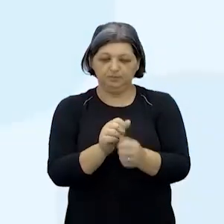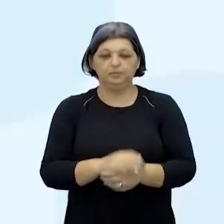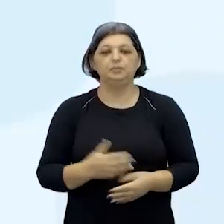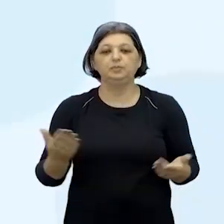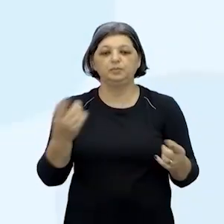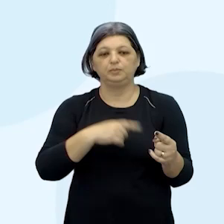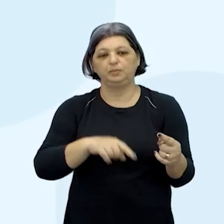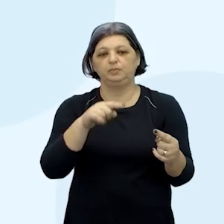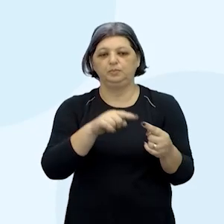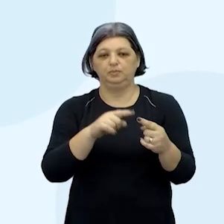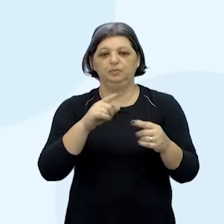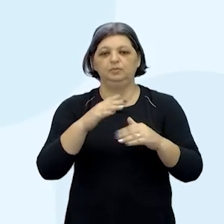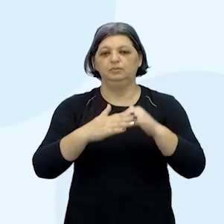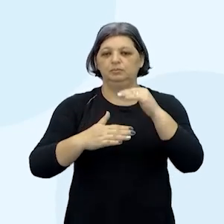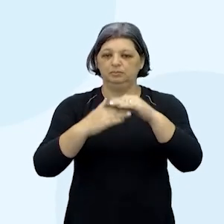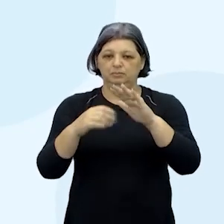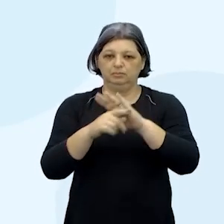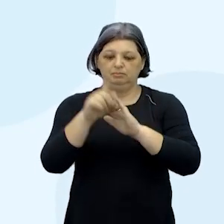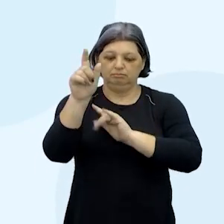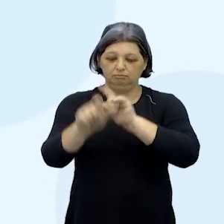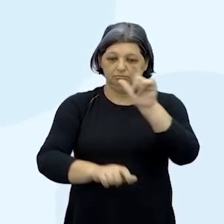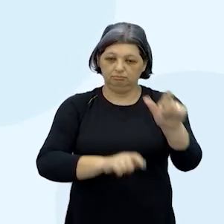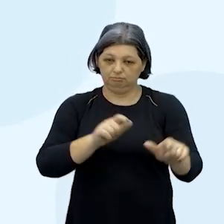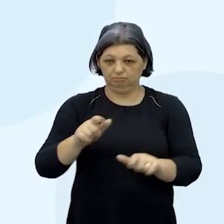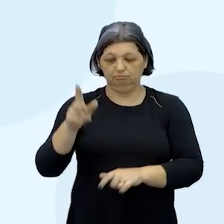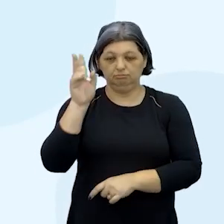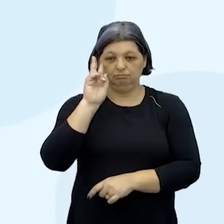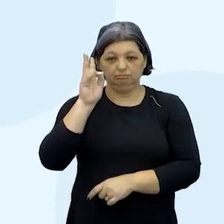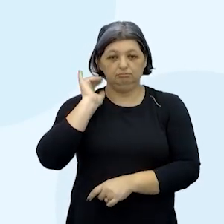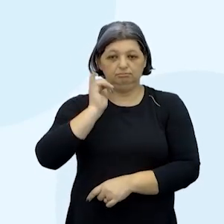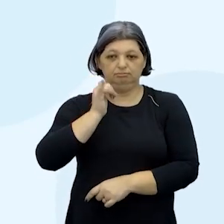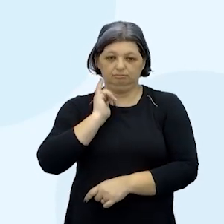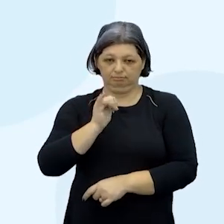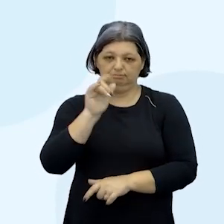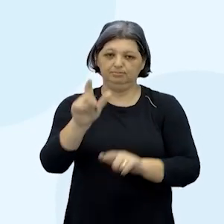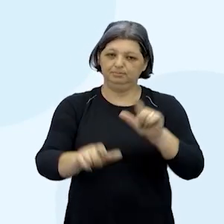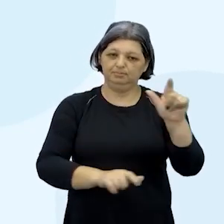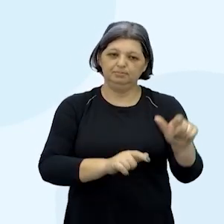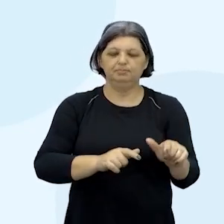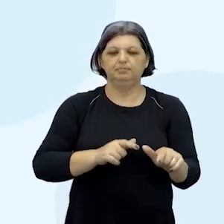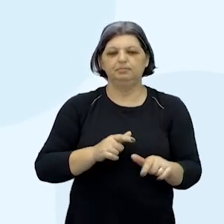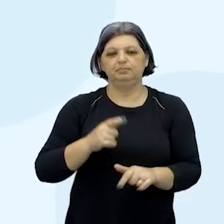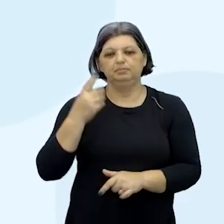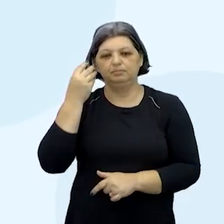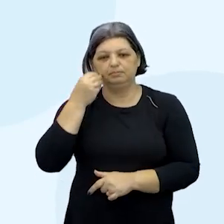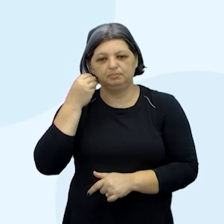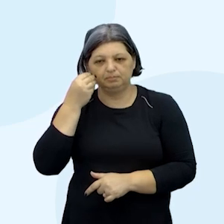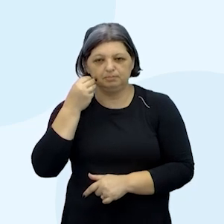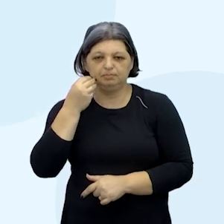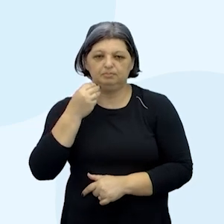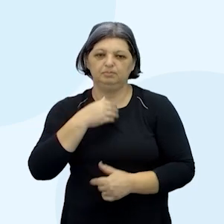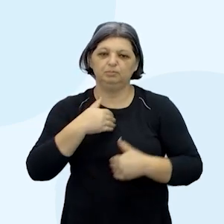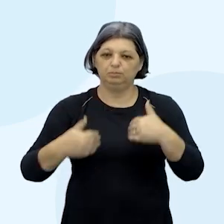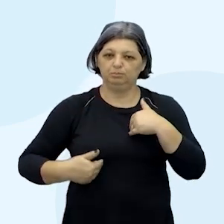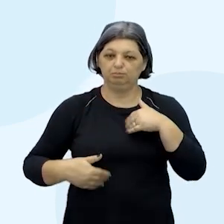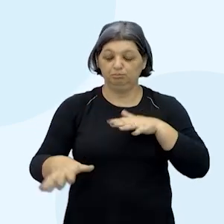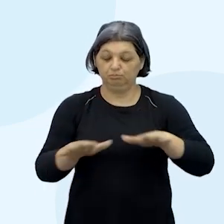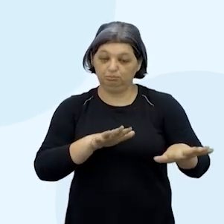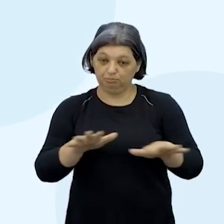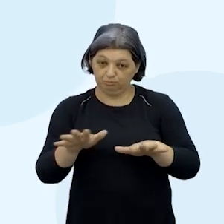é a construção da narrativa de um personagem por meio da performance experimentando a potencialidade do corpo em movimento enquanto